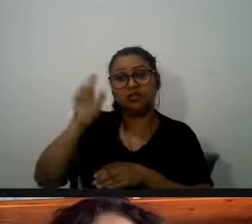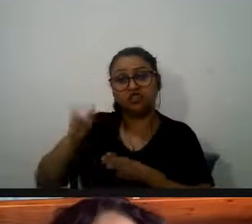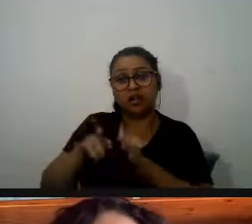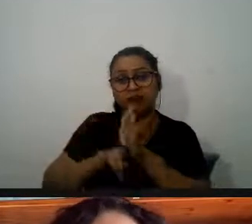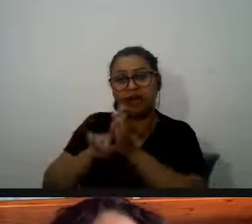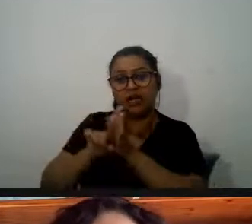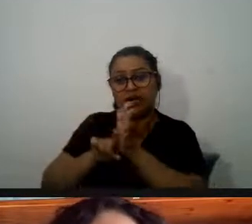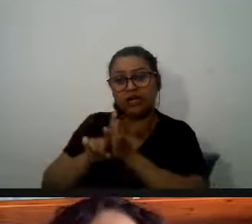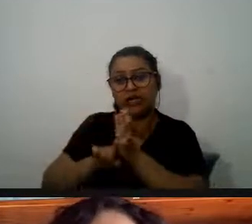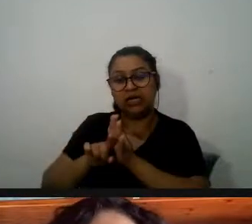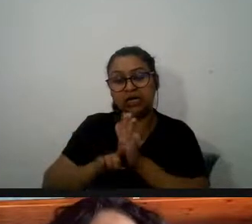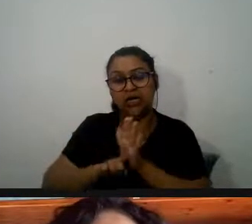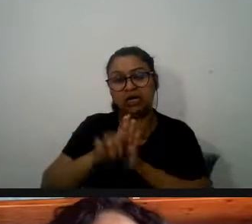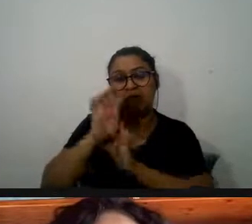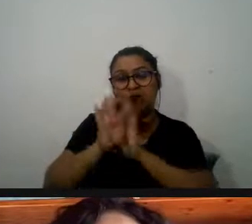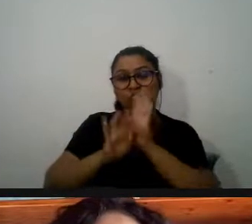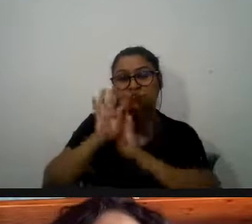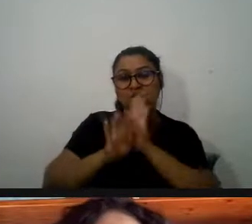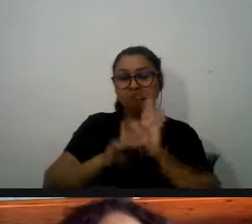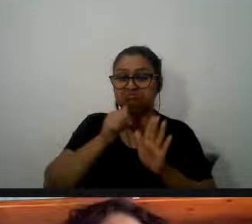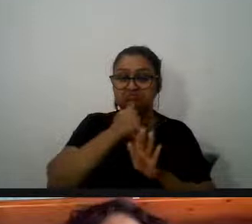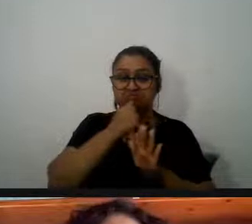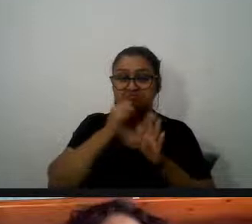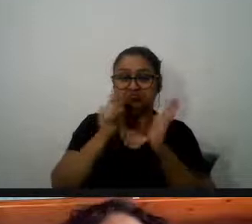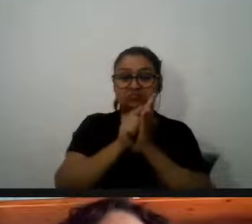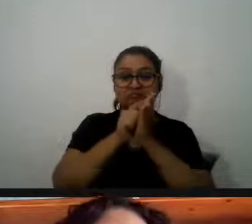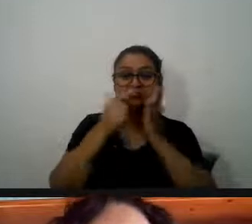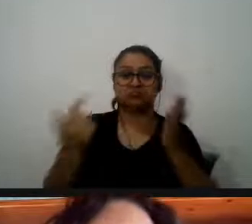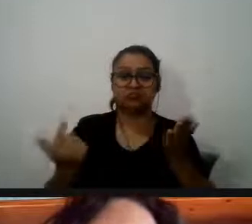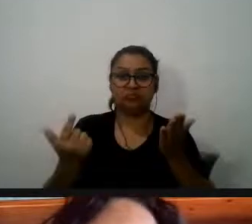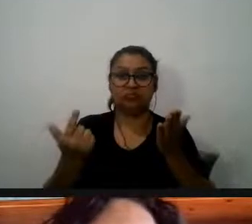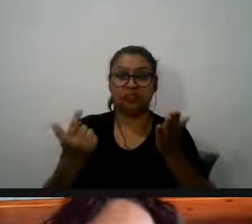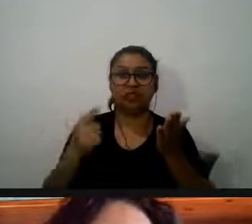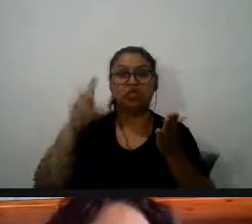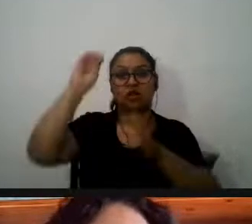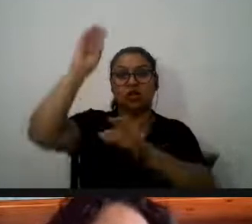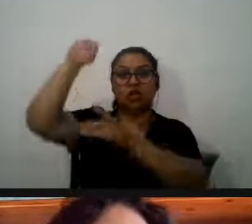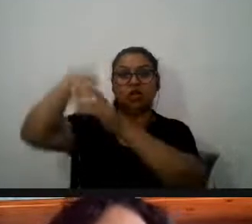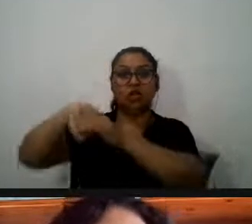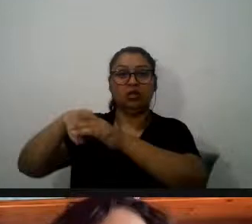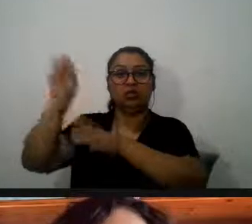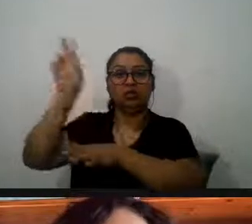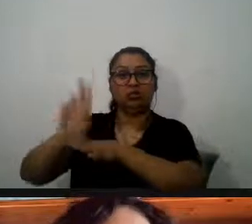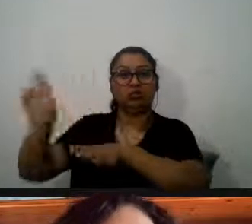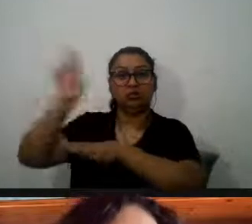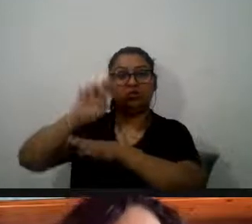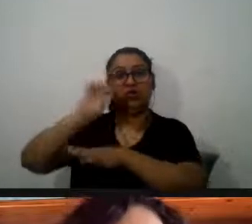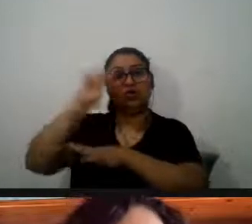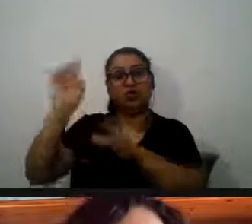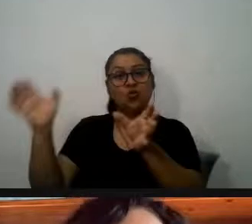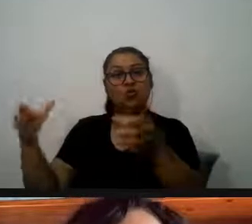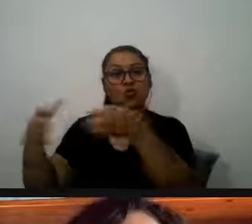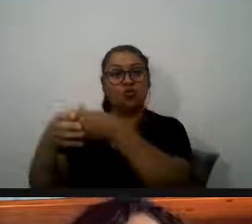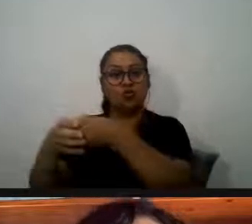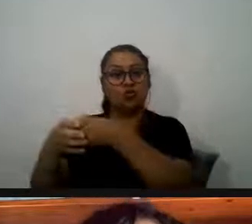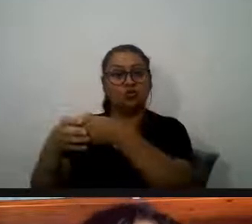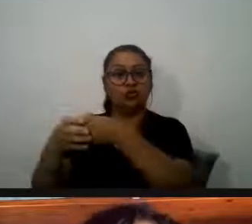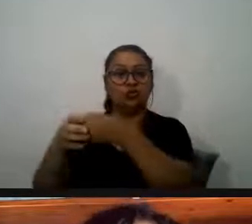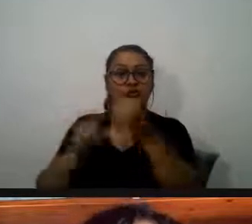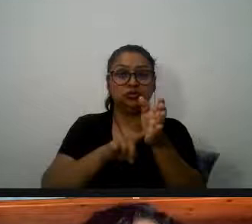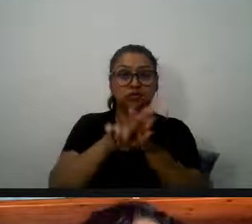divulgação que não são publicados em jornais mas nas páginas das universidades ou grupos de pesquisa há diferenças?